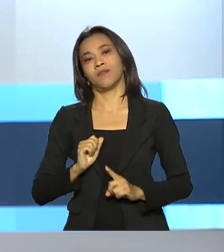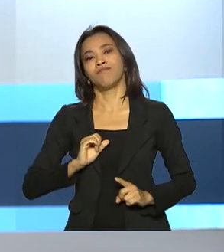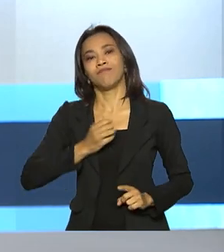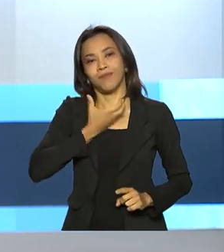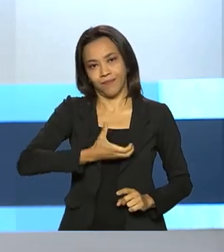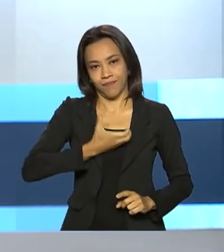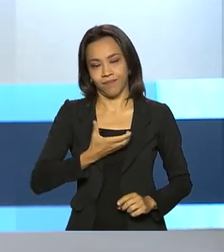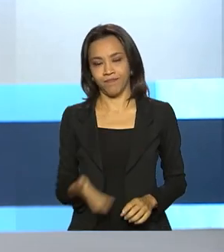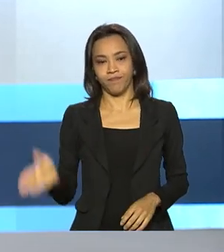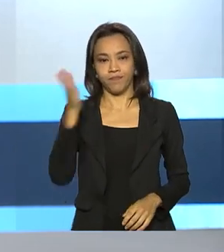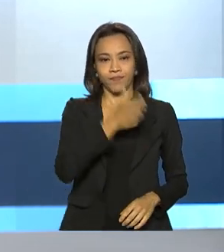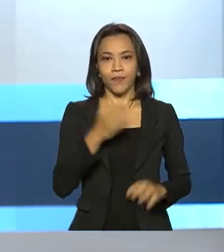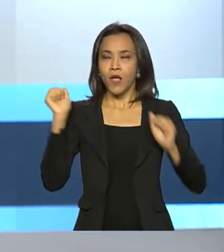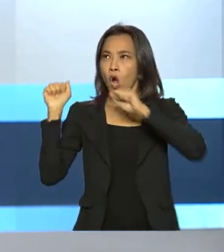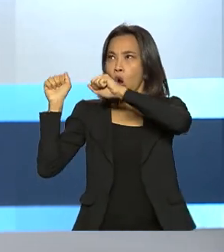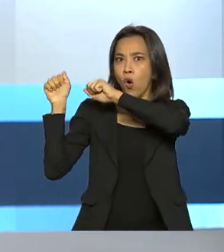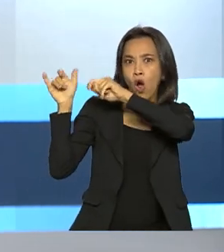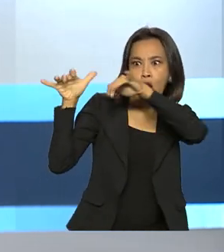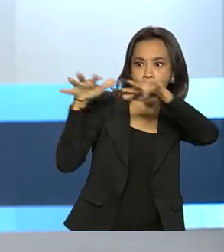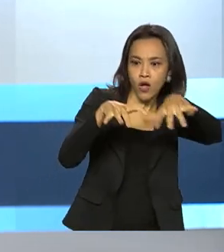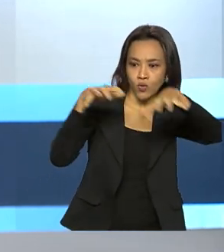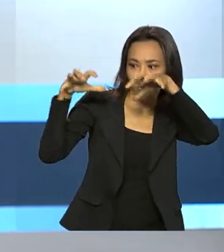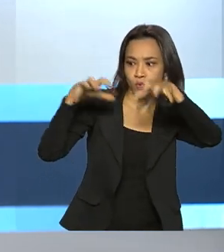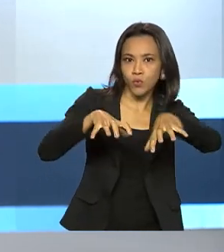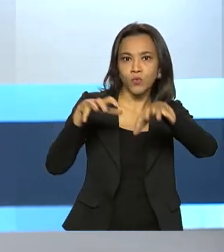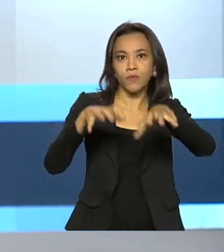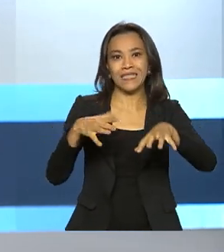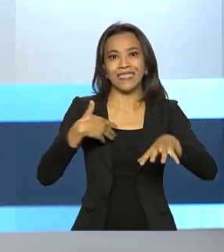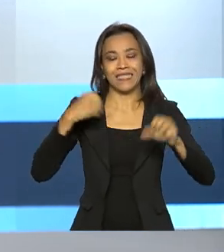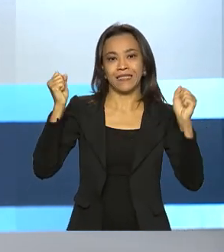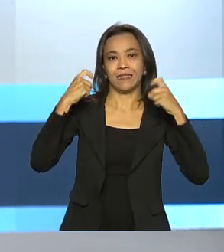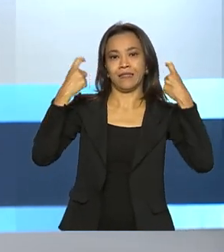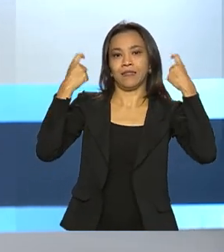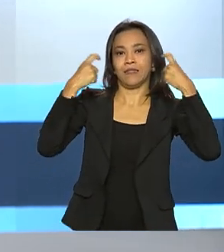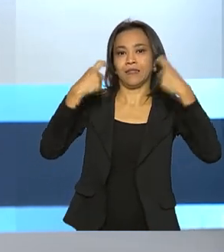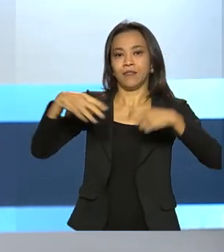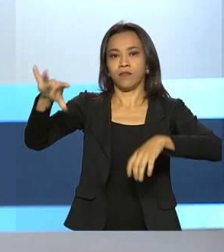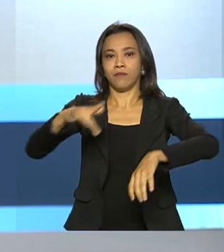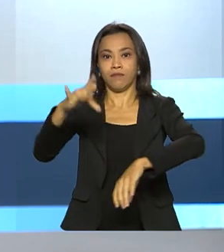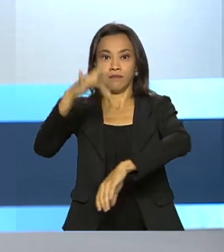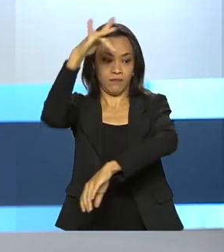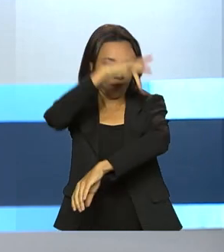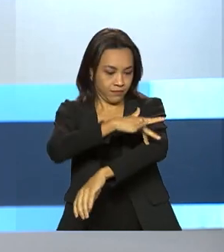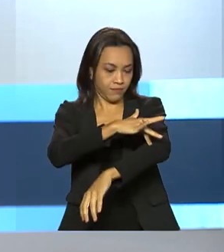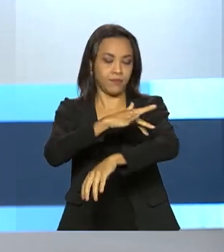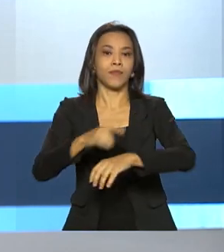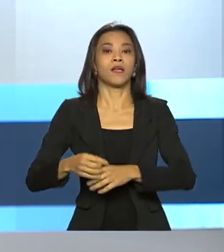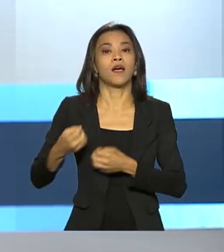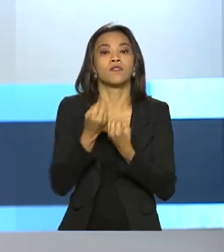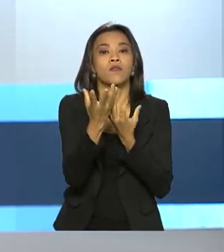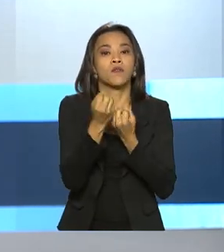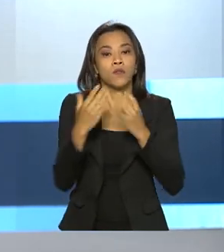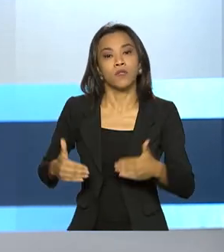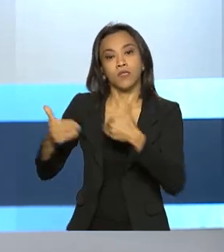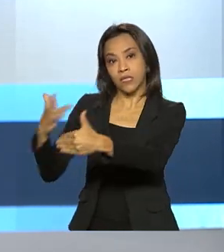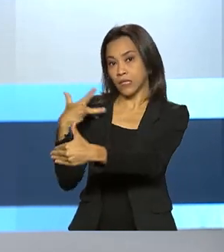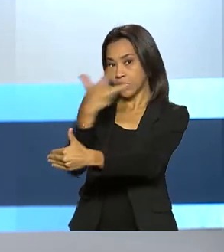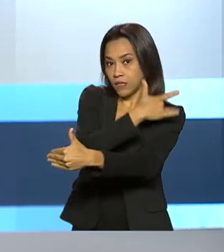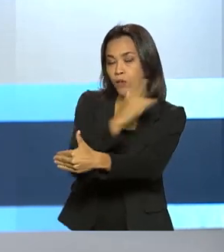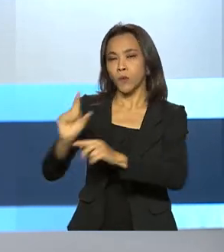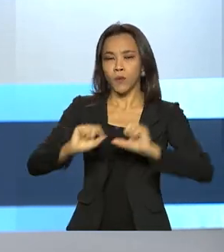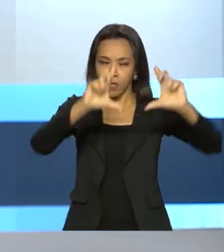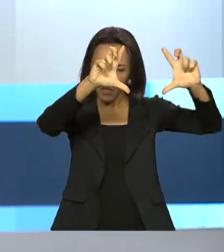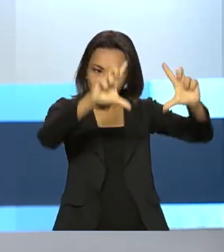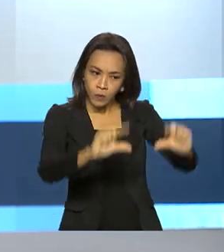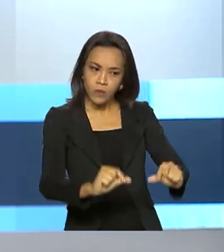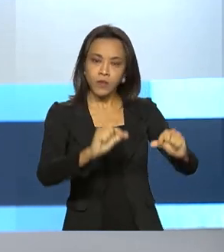Com a chegada das chuvas, aumenta a preocupação com a dengue. Os dados do Ministério da Saúde mostram diminuição de casos da